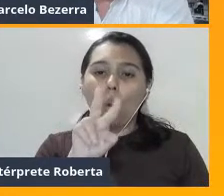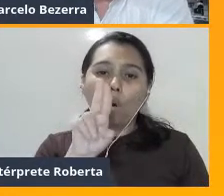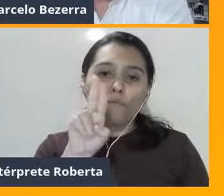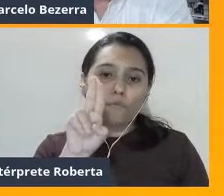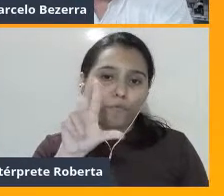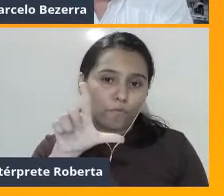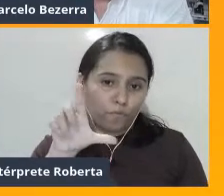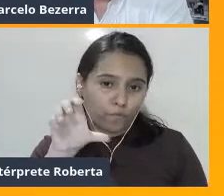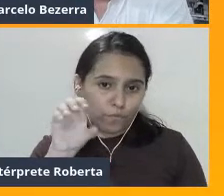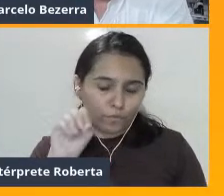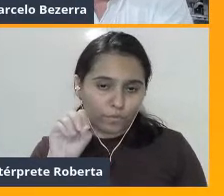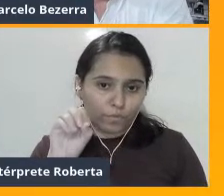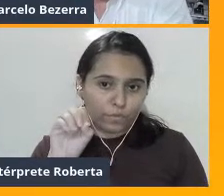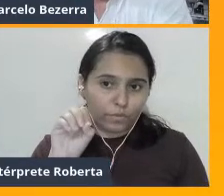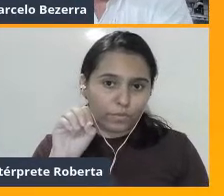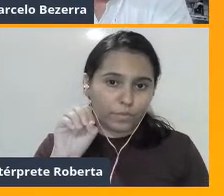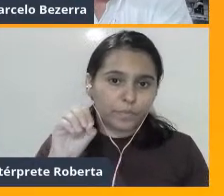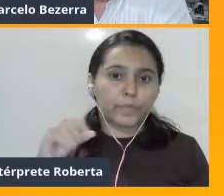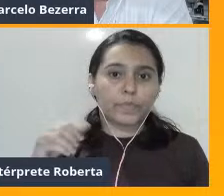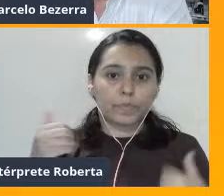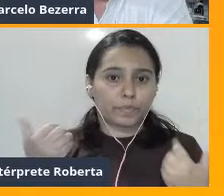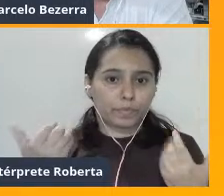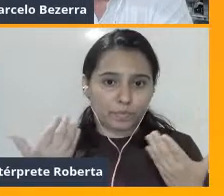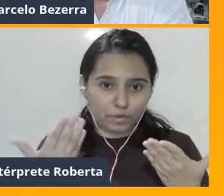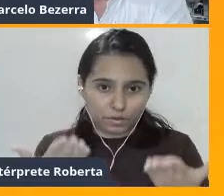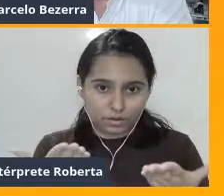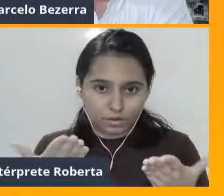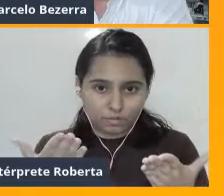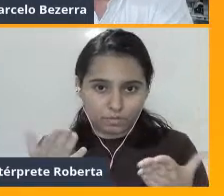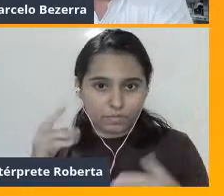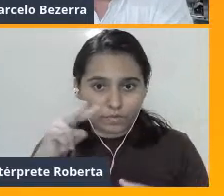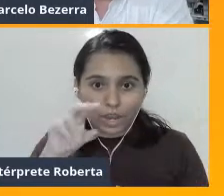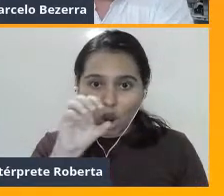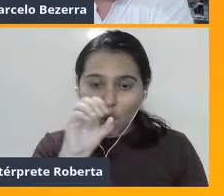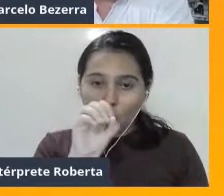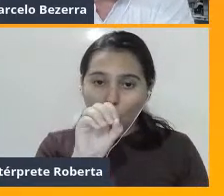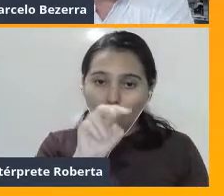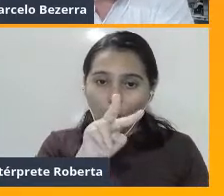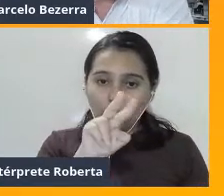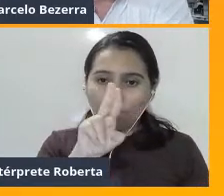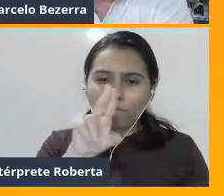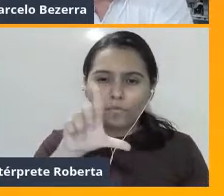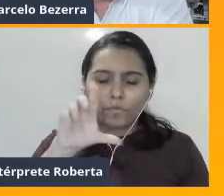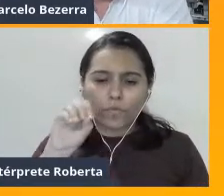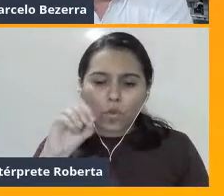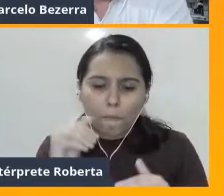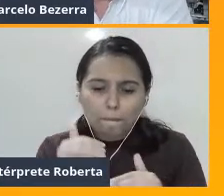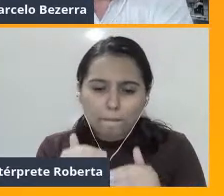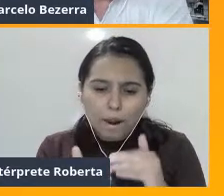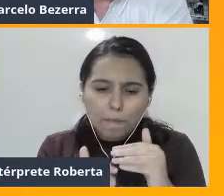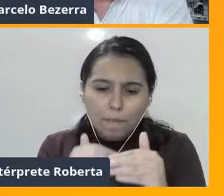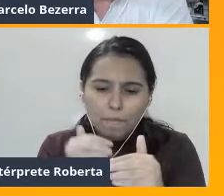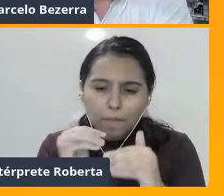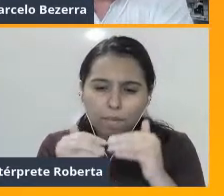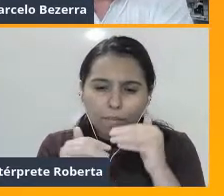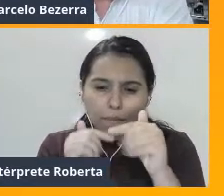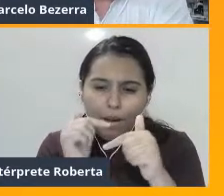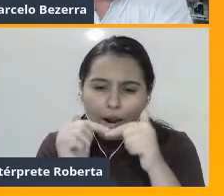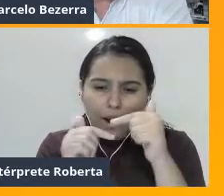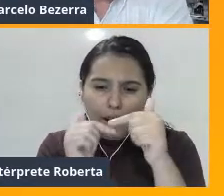à medida que os óvulos vão se desenvolvendo, eles vão